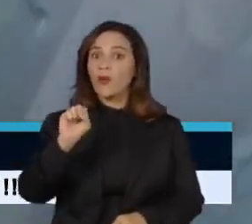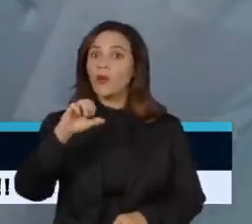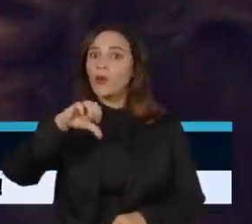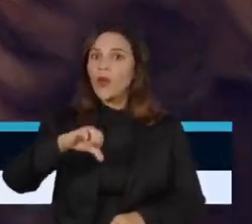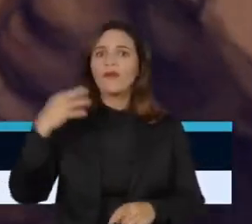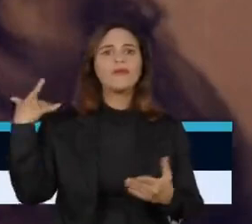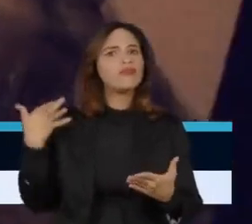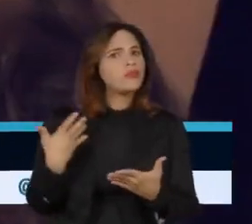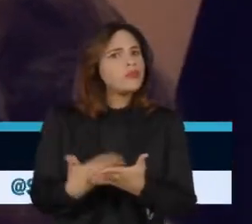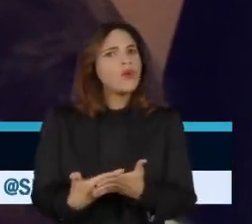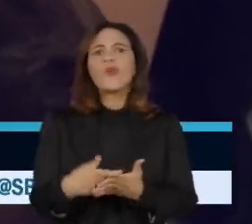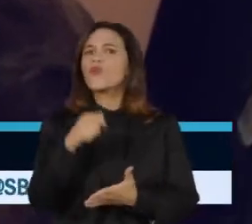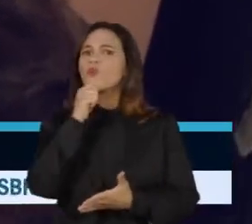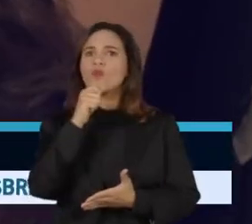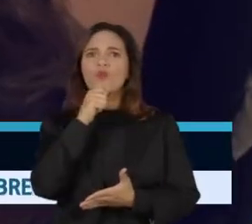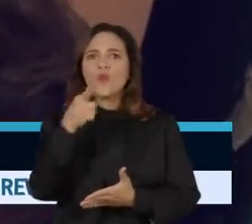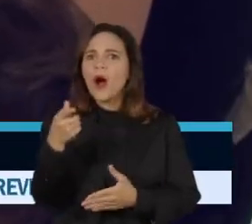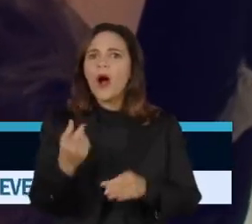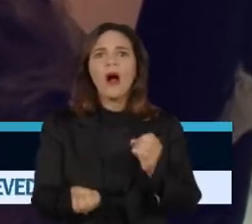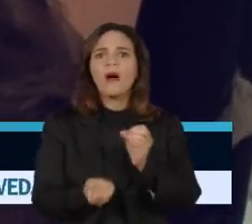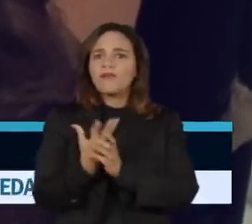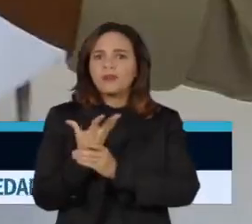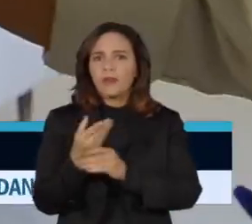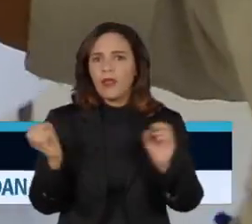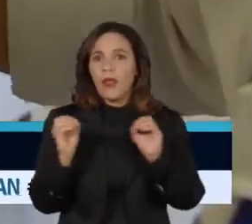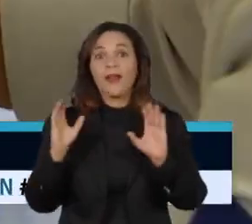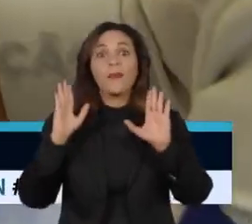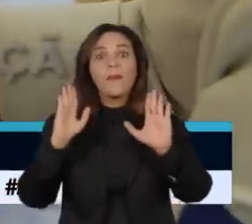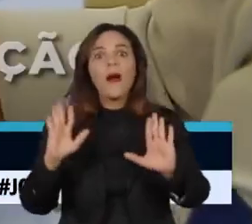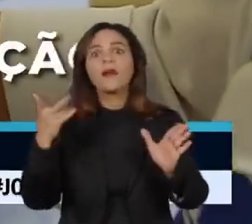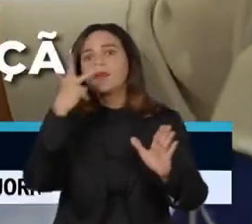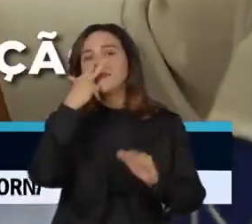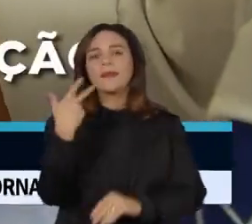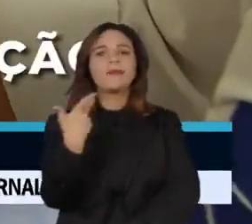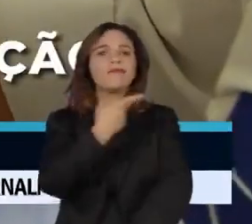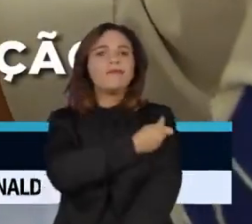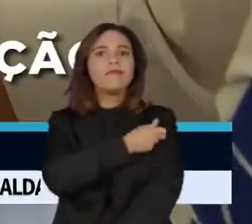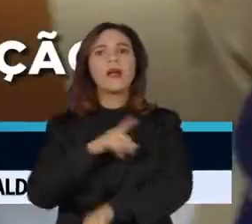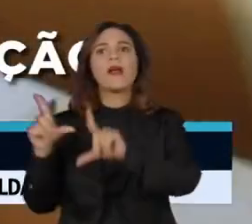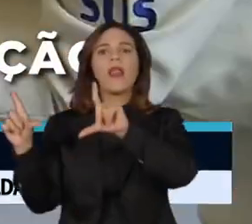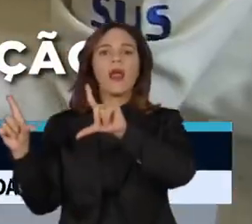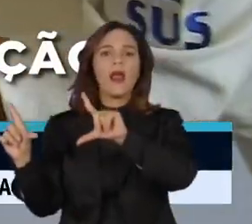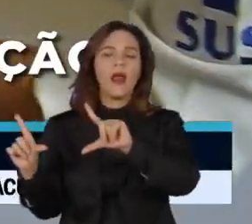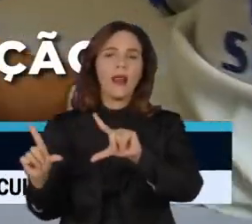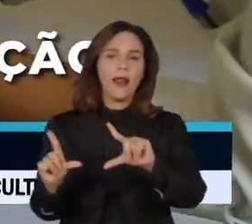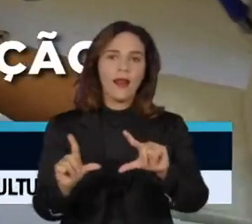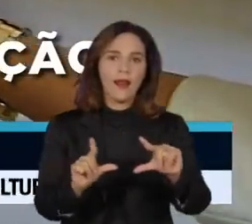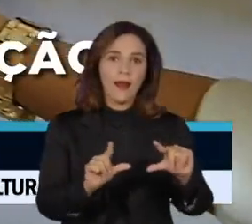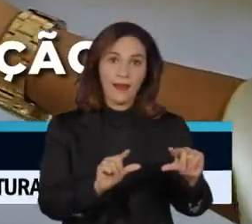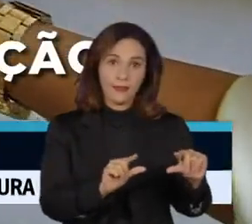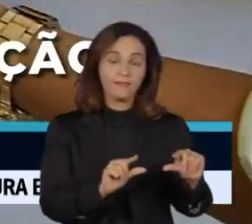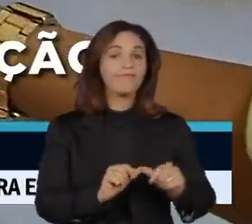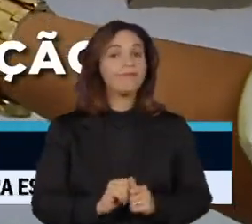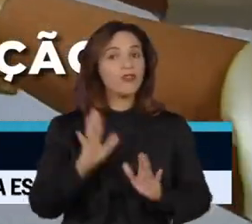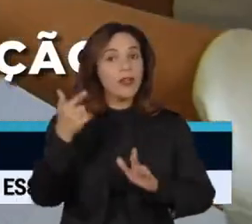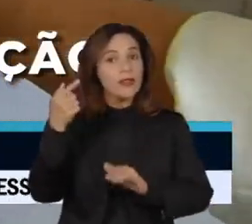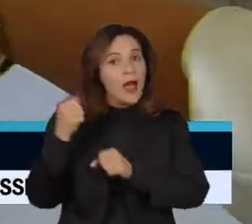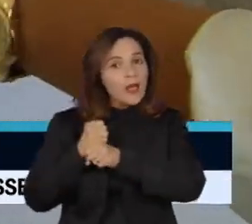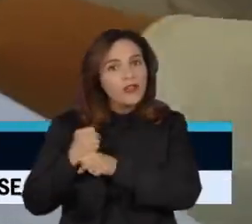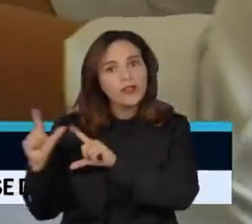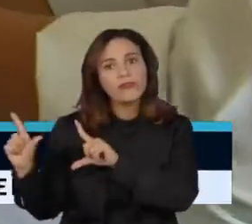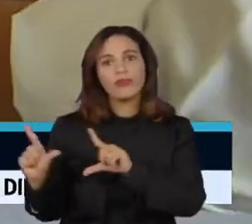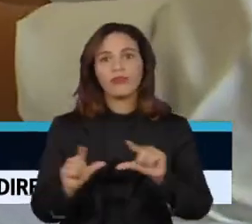são registrados casos da doença no Brasil. Porém, o país vem registrando queda progressiva das taxas de imunização há sete anos.